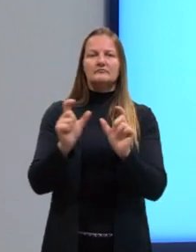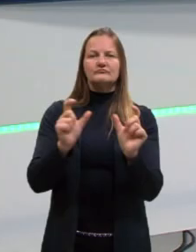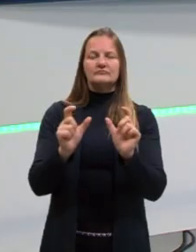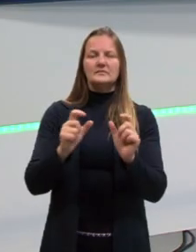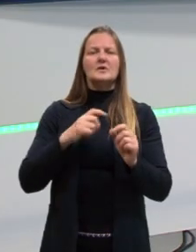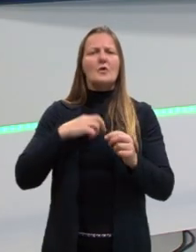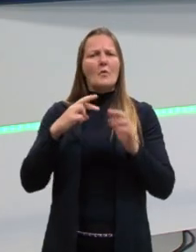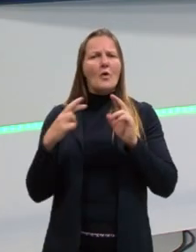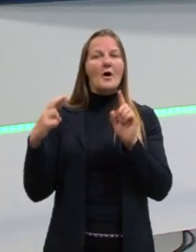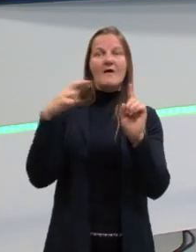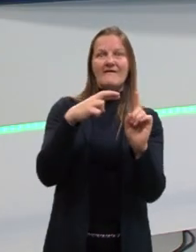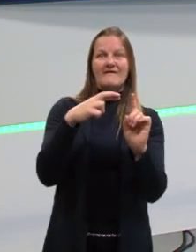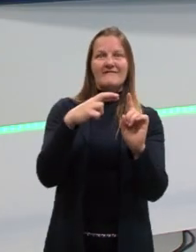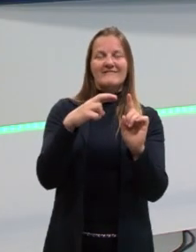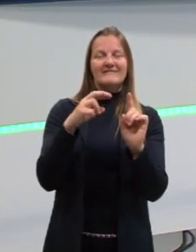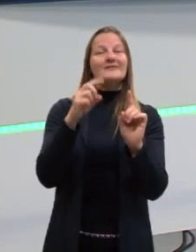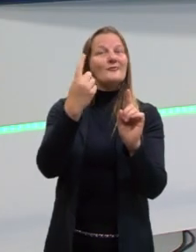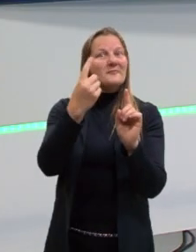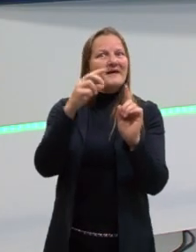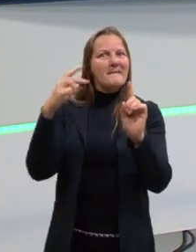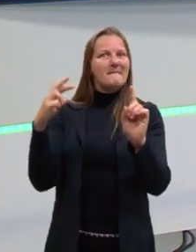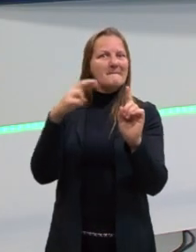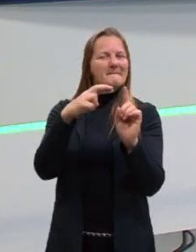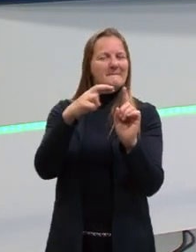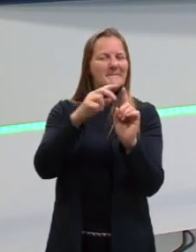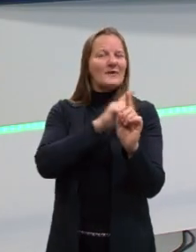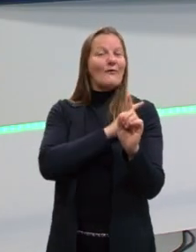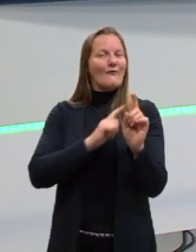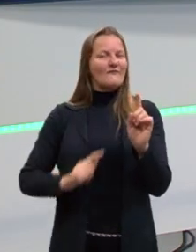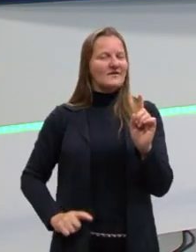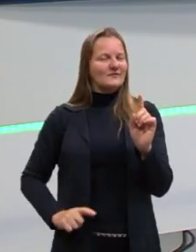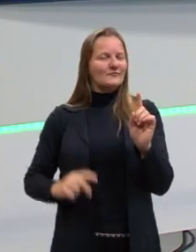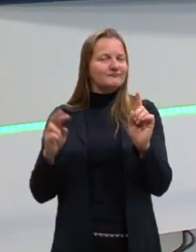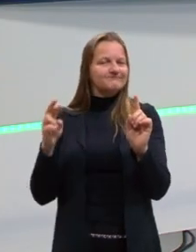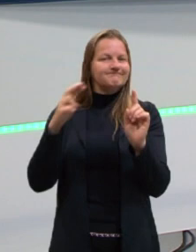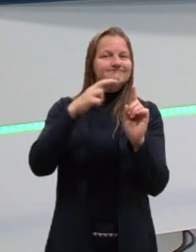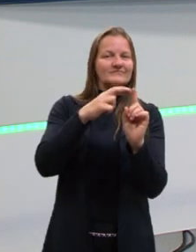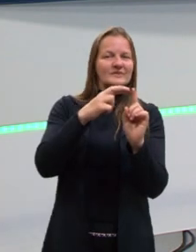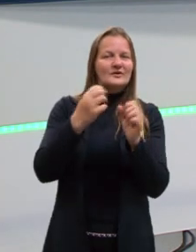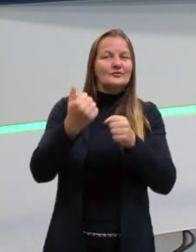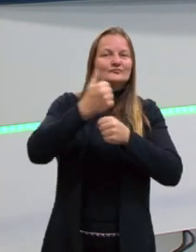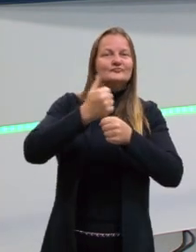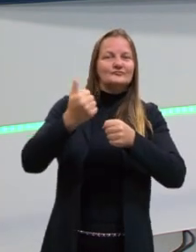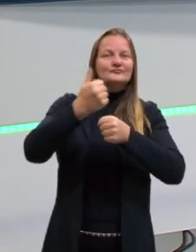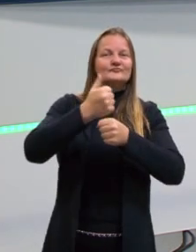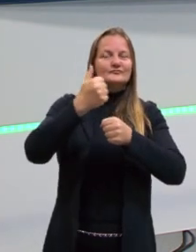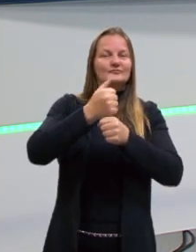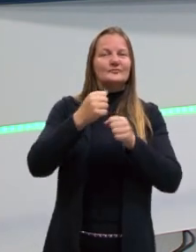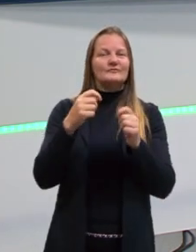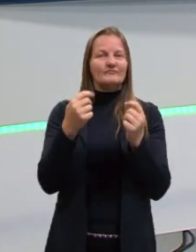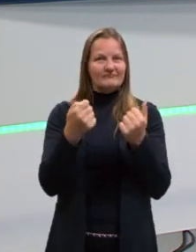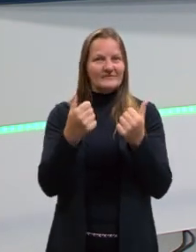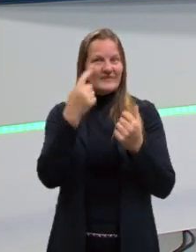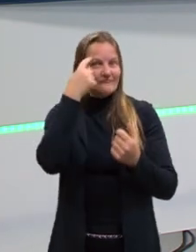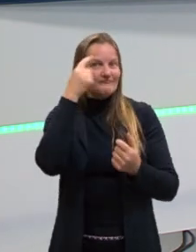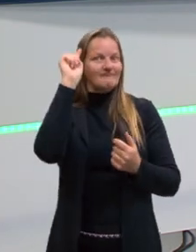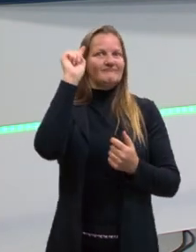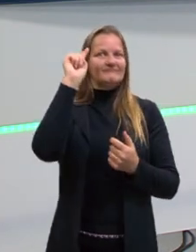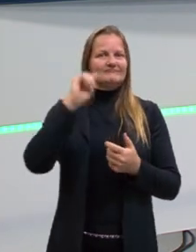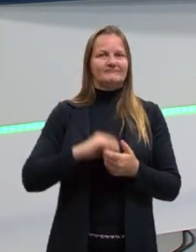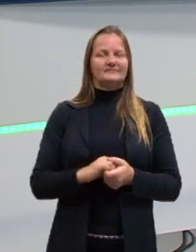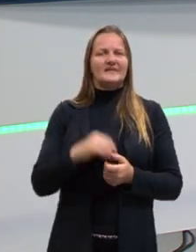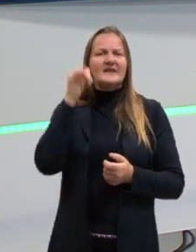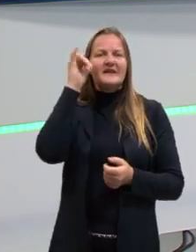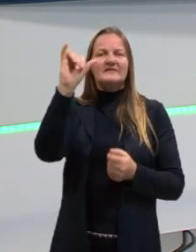me referenciar àquele elemento, àquele sujeito. Só que depois, para